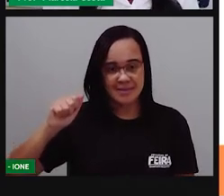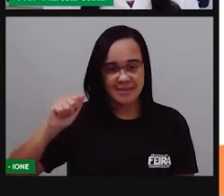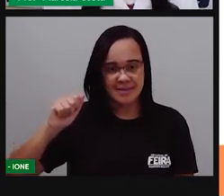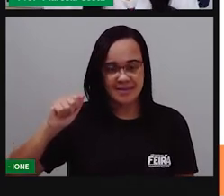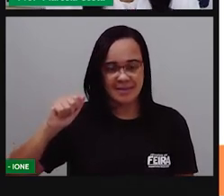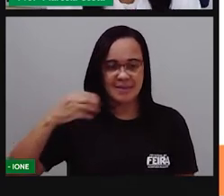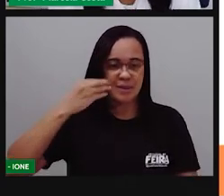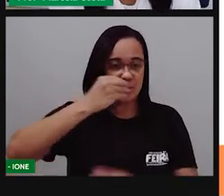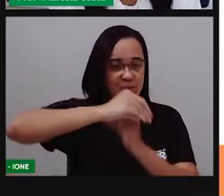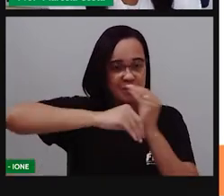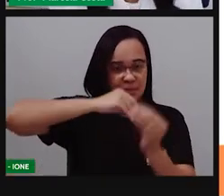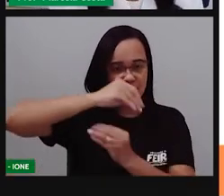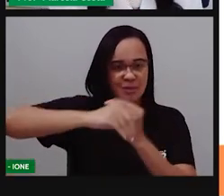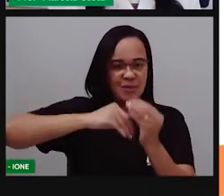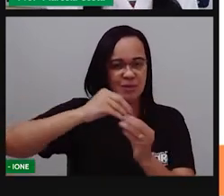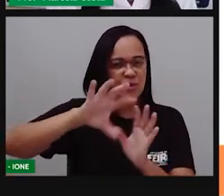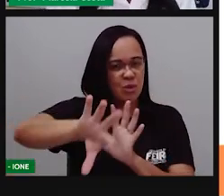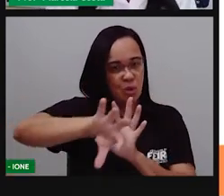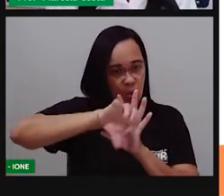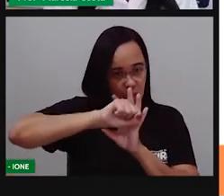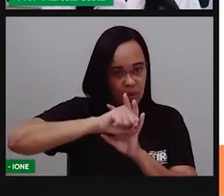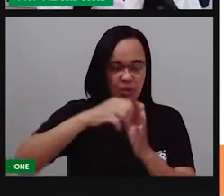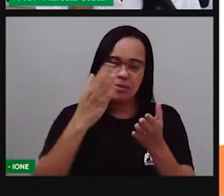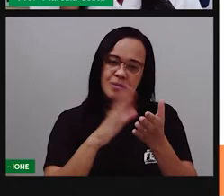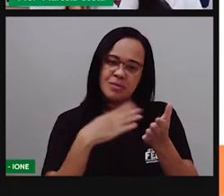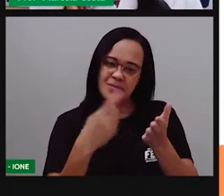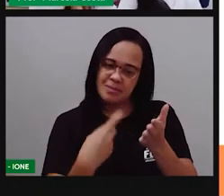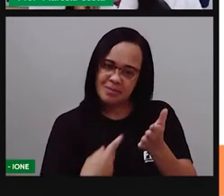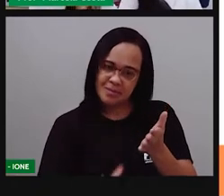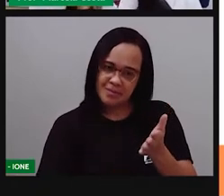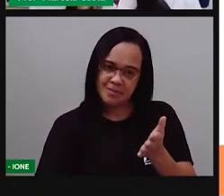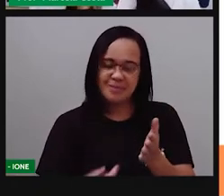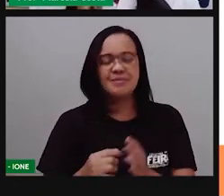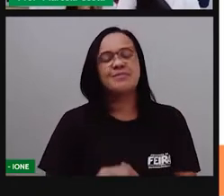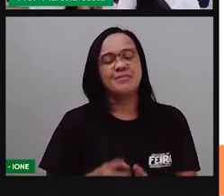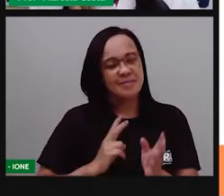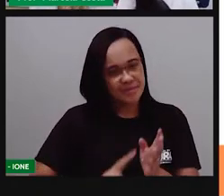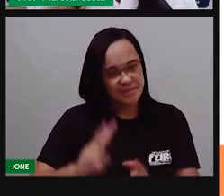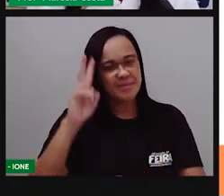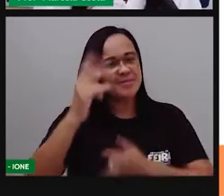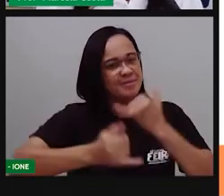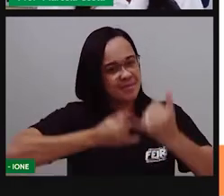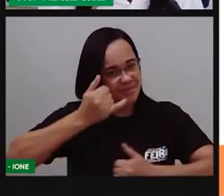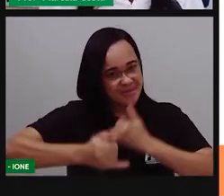Copiei aí no seu caderno. Vamos continuar a brincadeira?